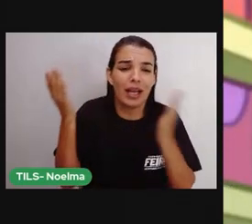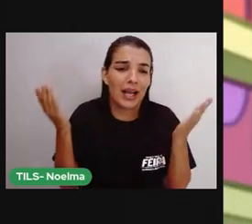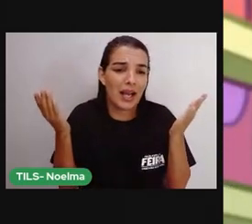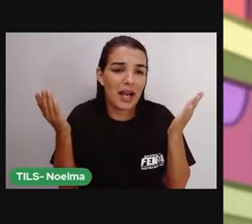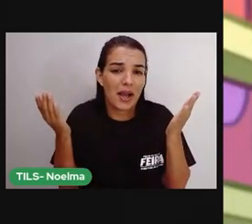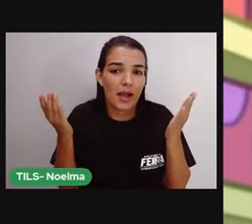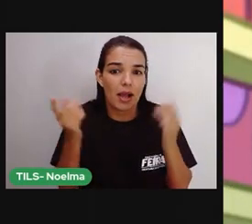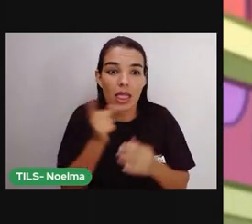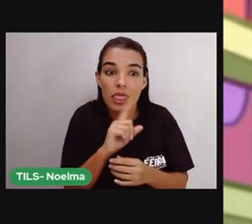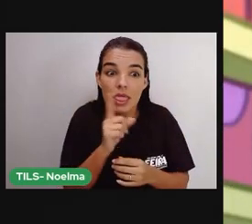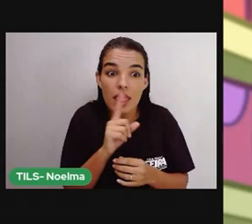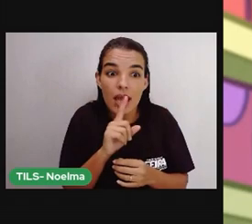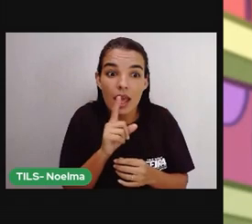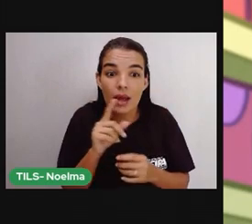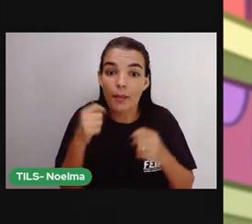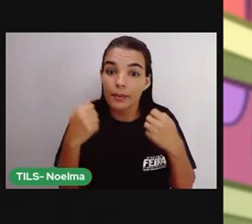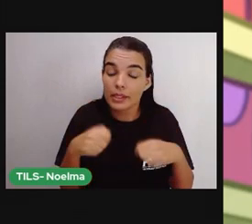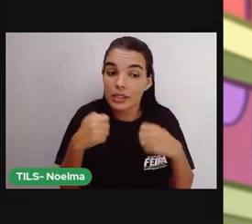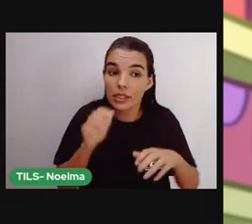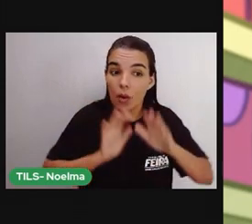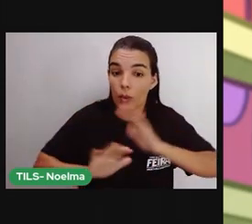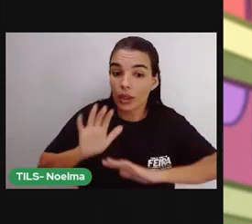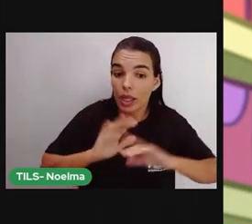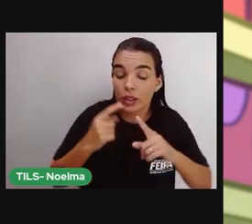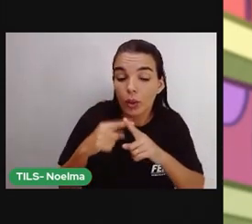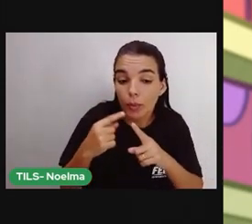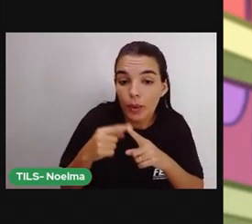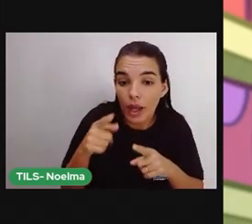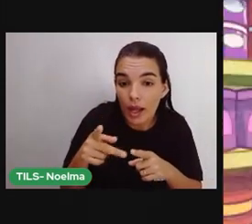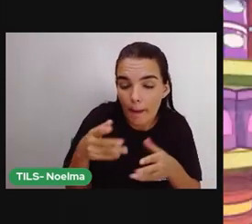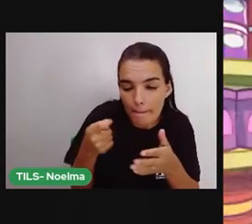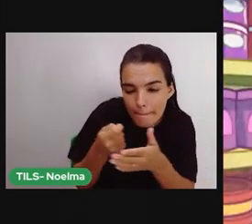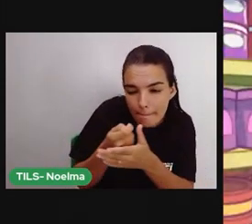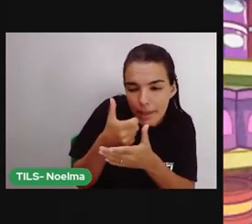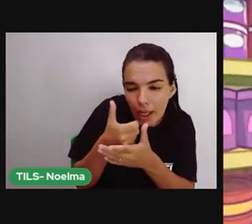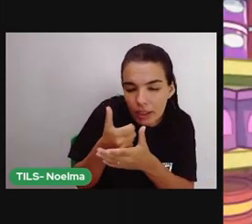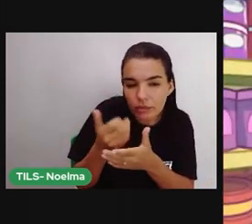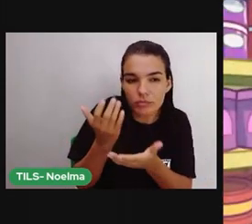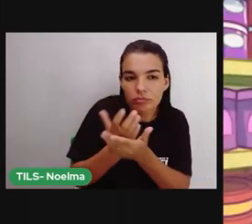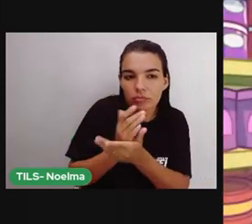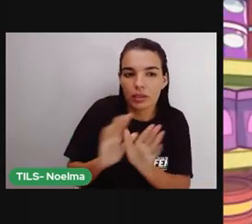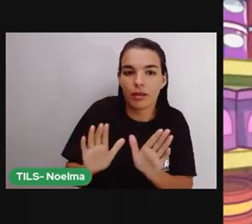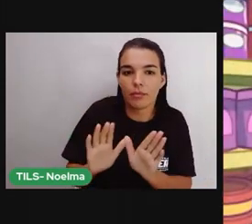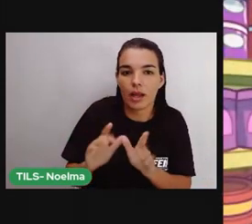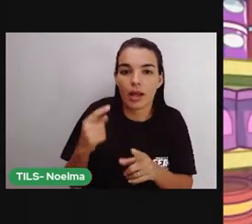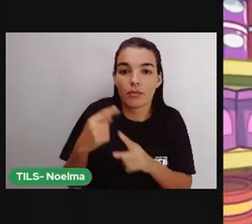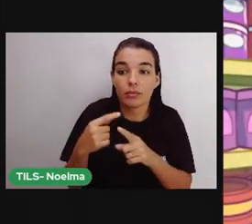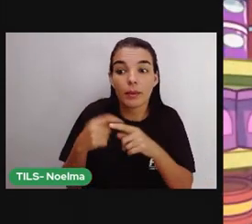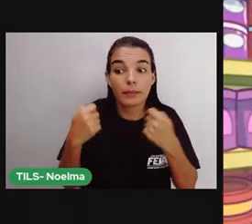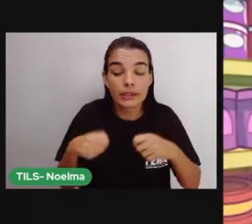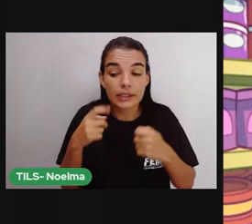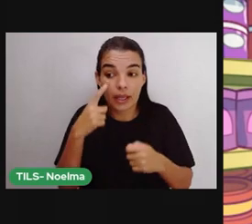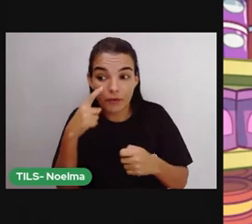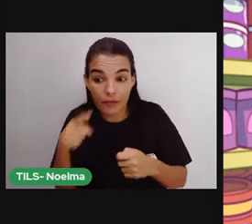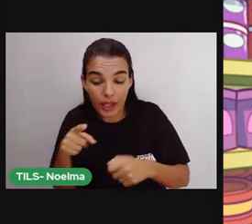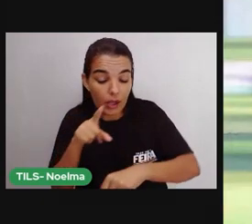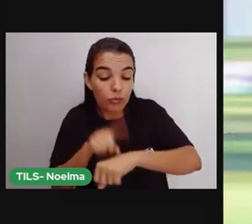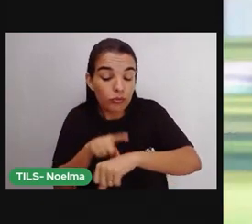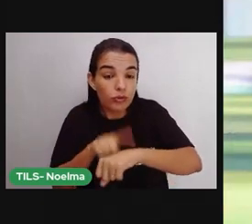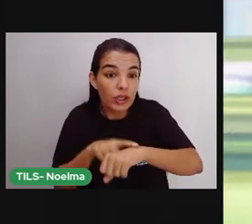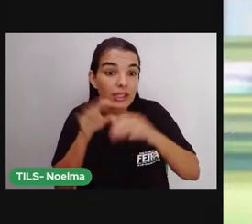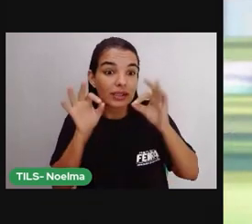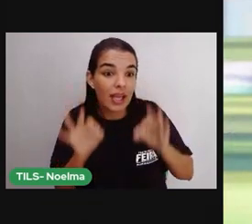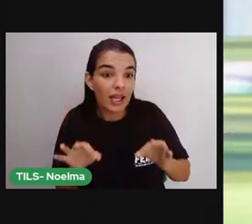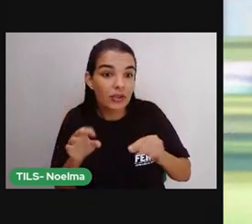poucos dias. É preciso tomar cuidado e não se deixar levar pelas promoções sem conferir a data de validade. Nossa, nem me lembrava disso.